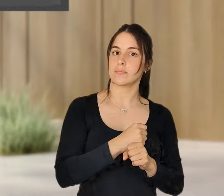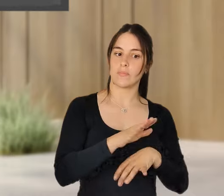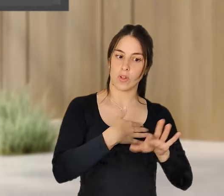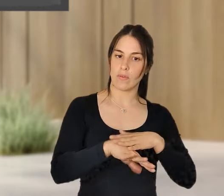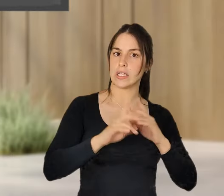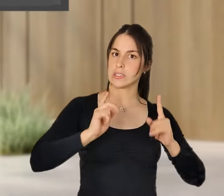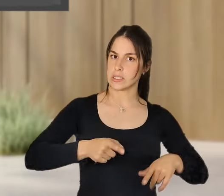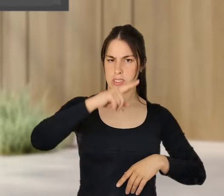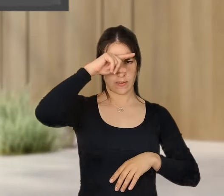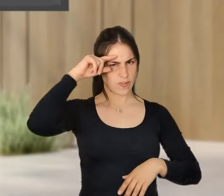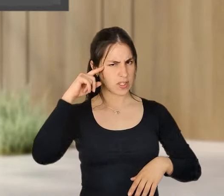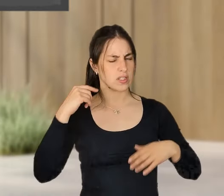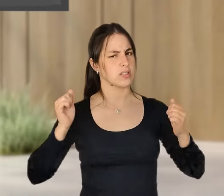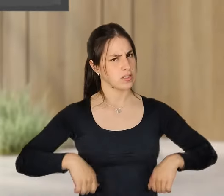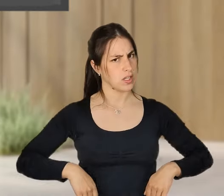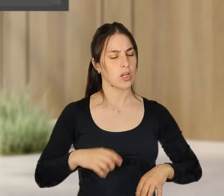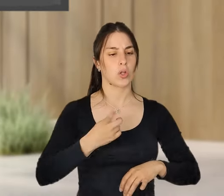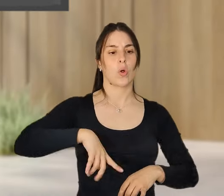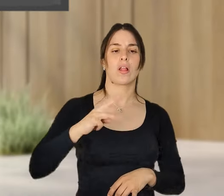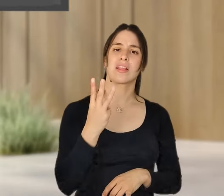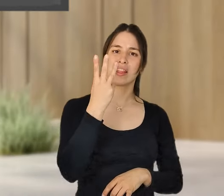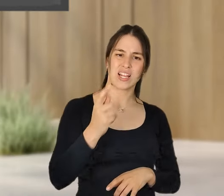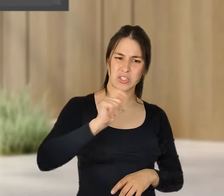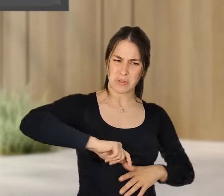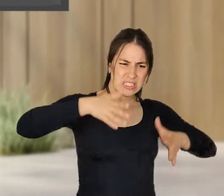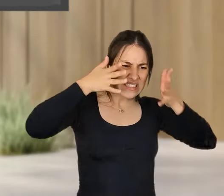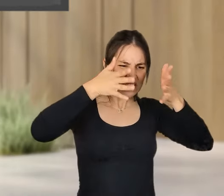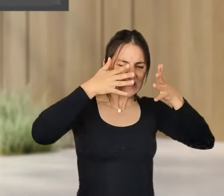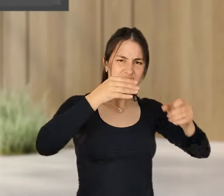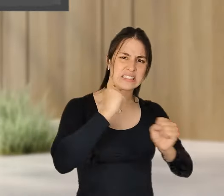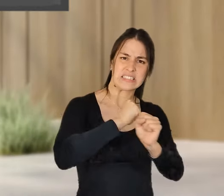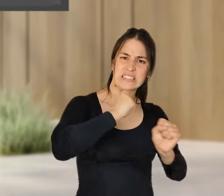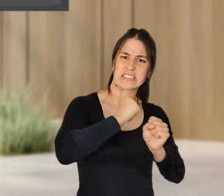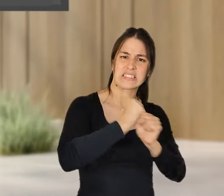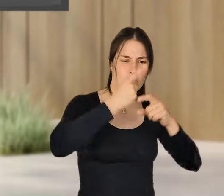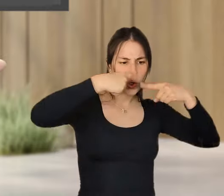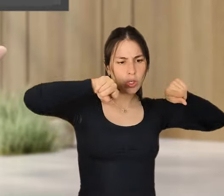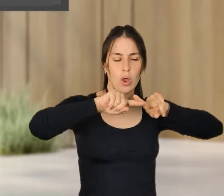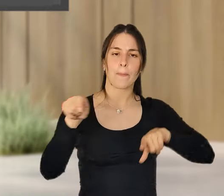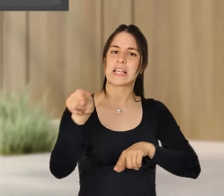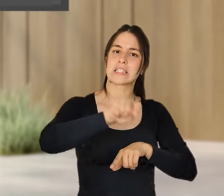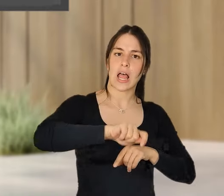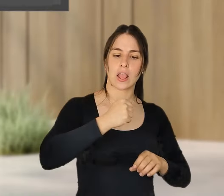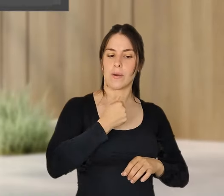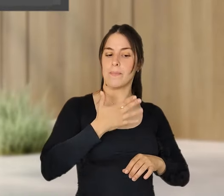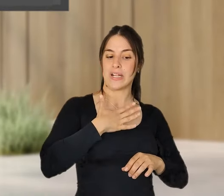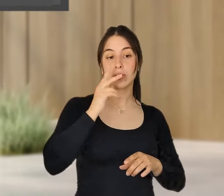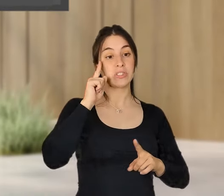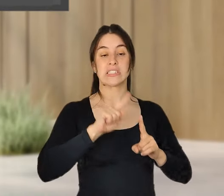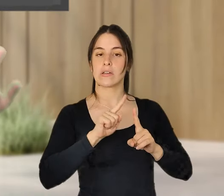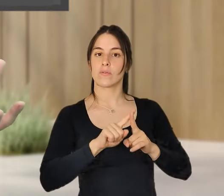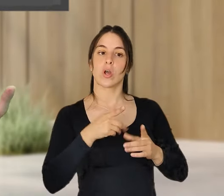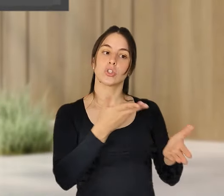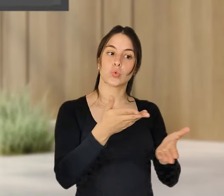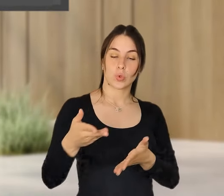é difícil, que obriga uma preparação grande, nós temos três meses com reuniões mensais com as empresas, precisamente para que elas